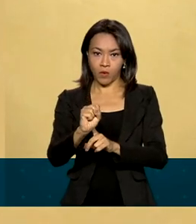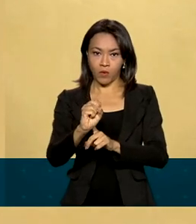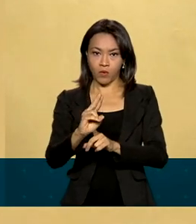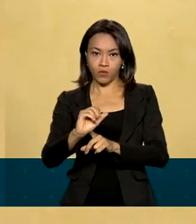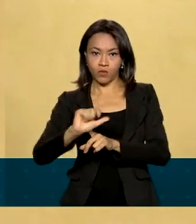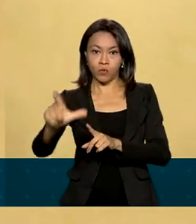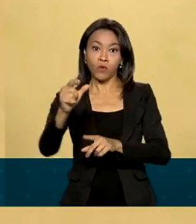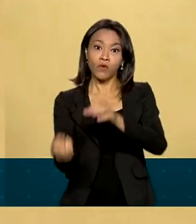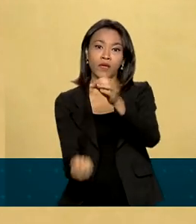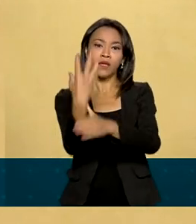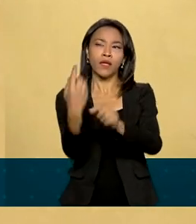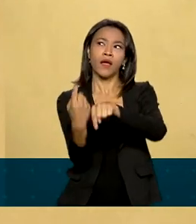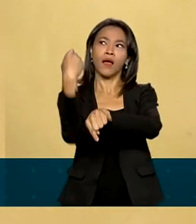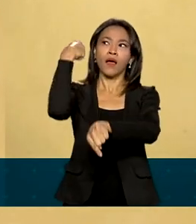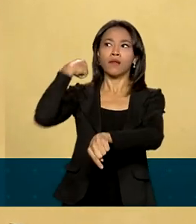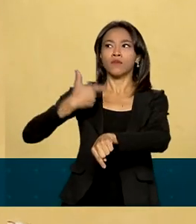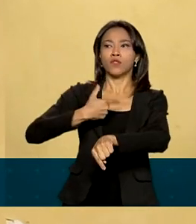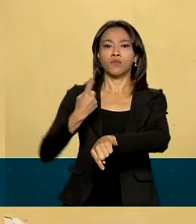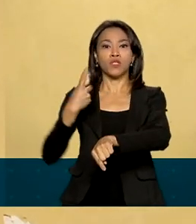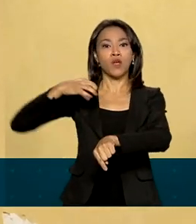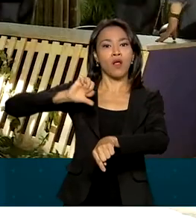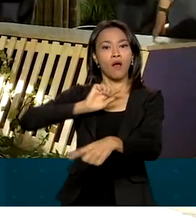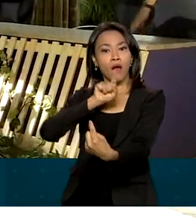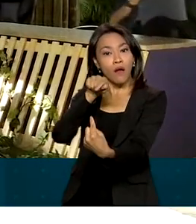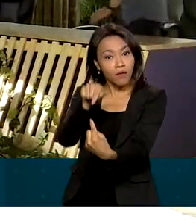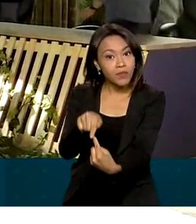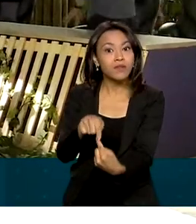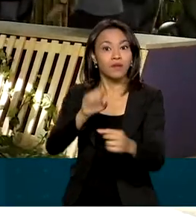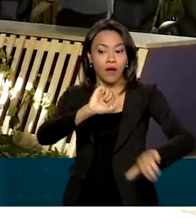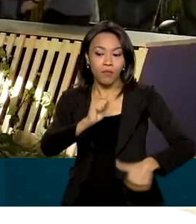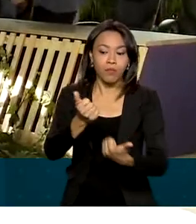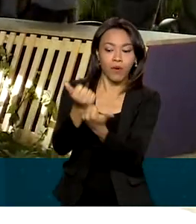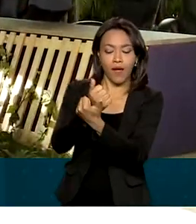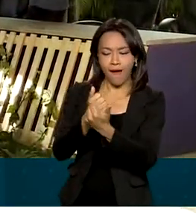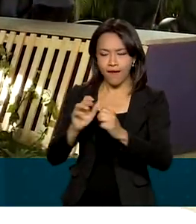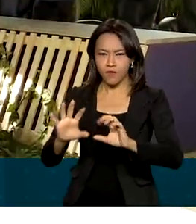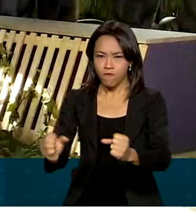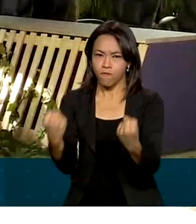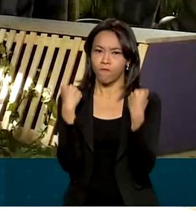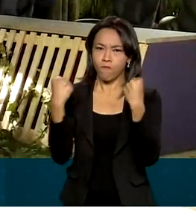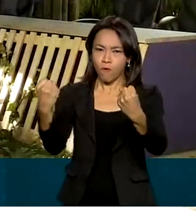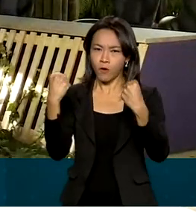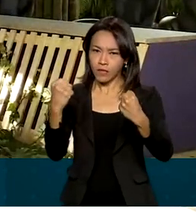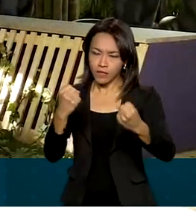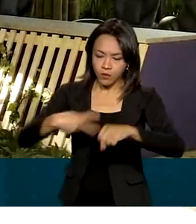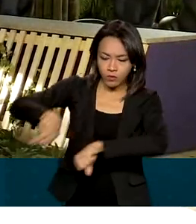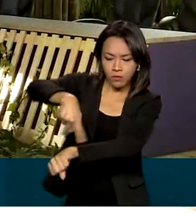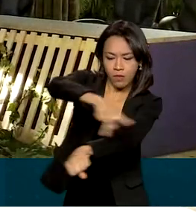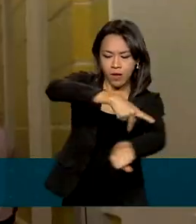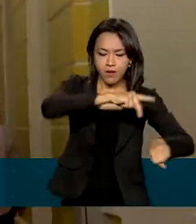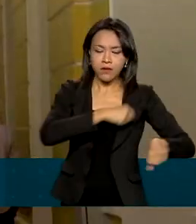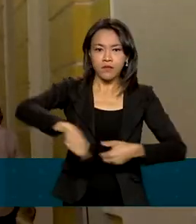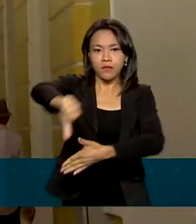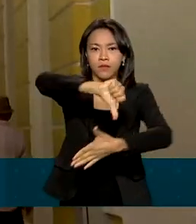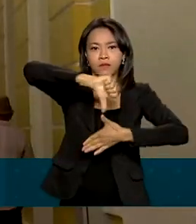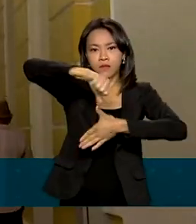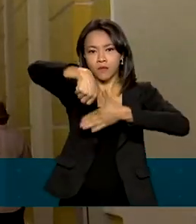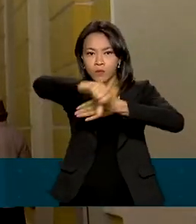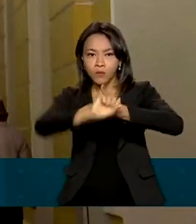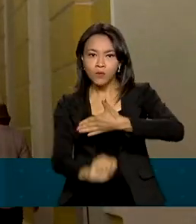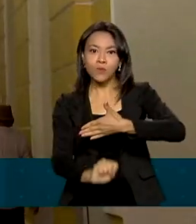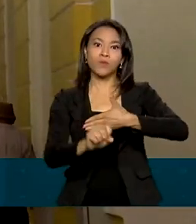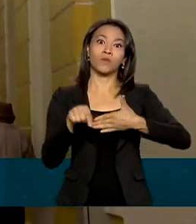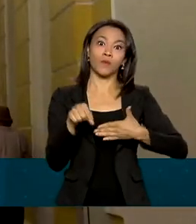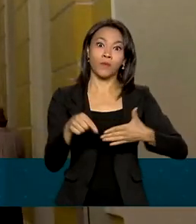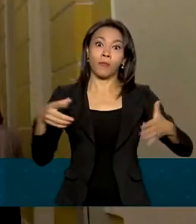criado no ano de 2019 com o objetivo de renovar e fortalecer a integração das nações da América do Sul. O Fórum substitui a